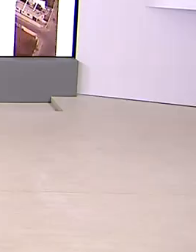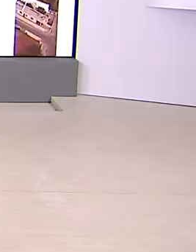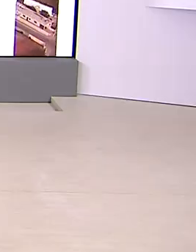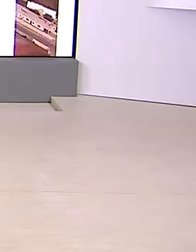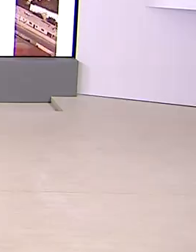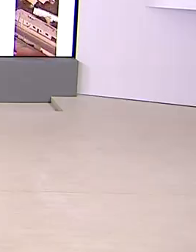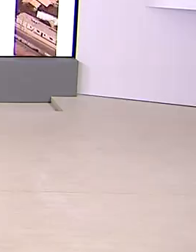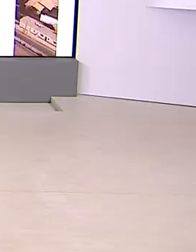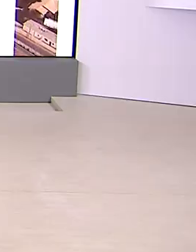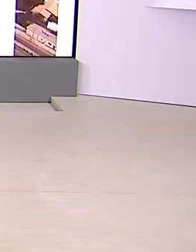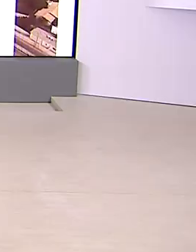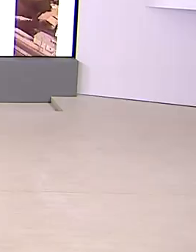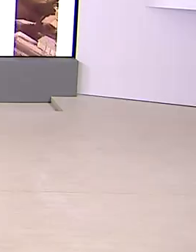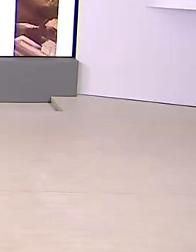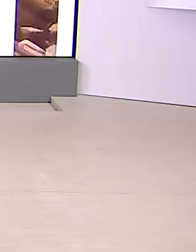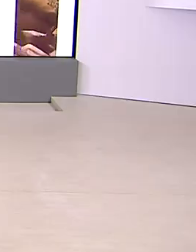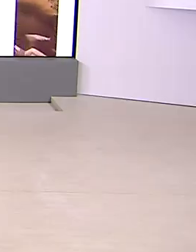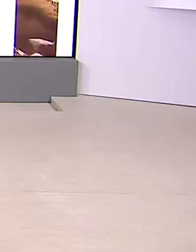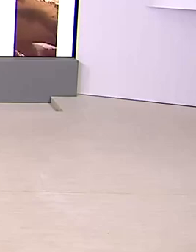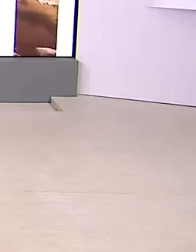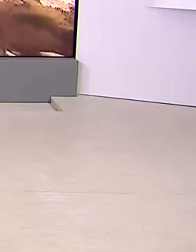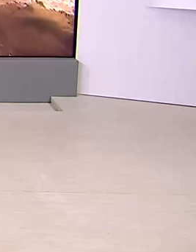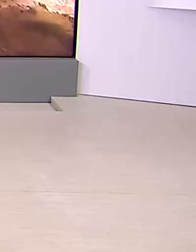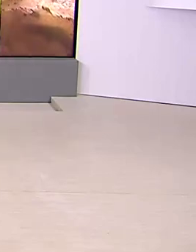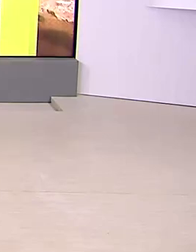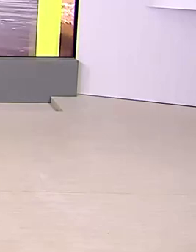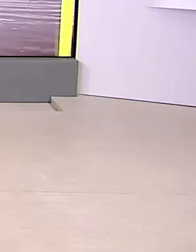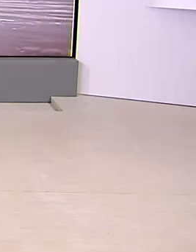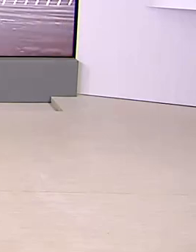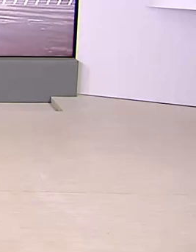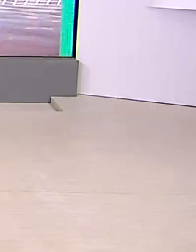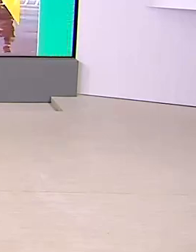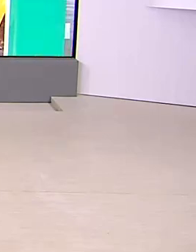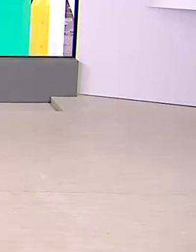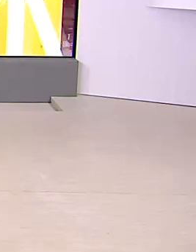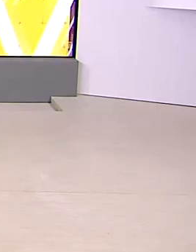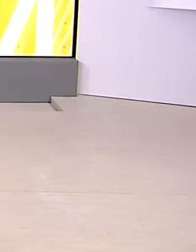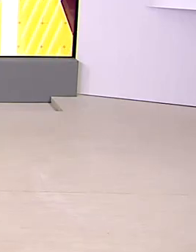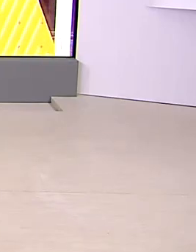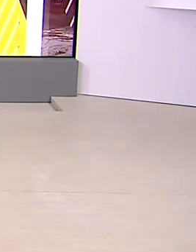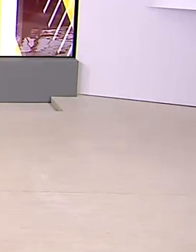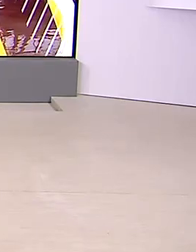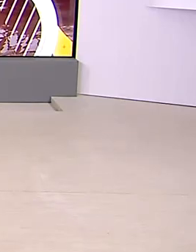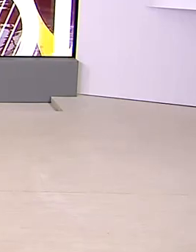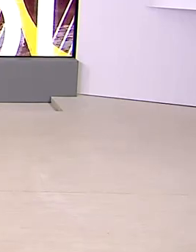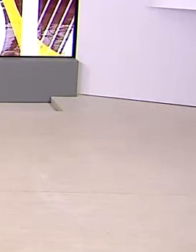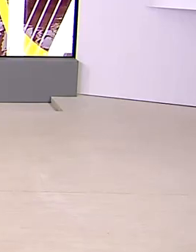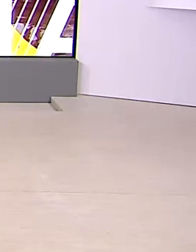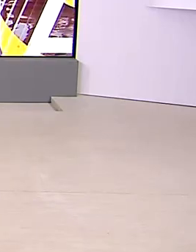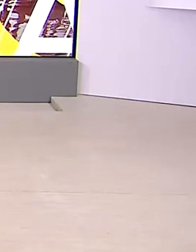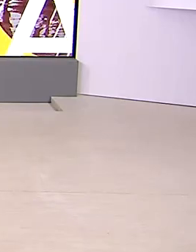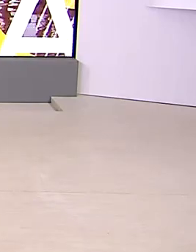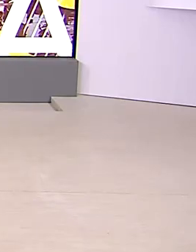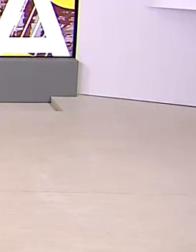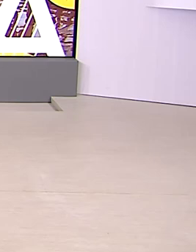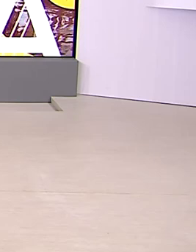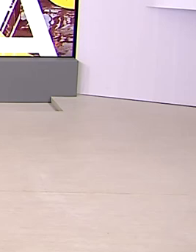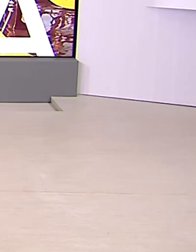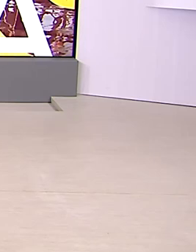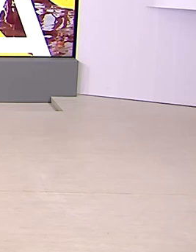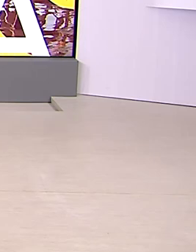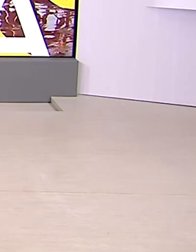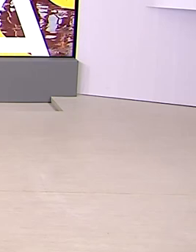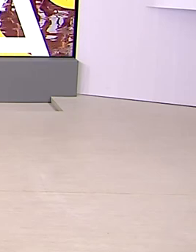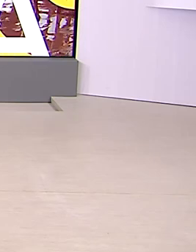sobrevoam agora de manhã municípios da Bahia, atingidos pelas fortes chuvas. Subiu para 20 o número de mortos no